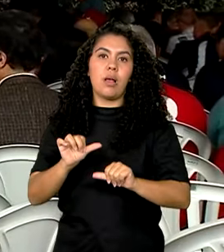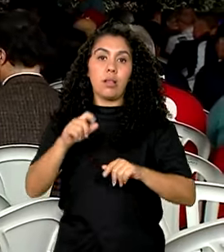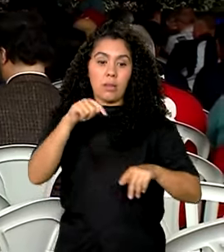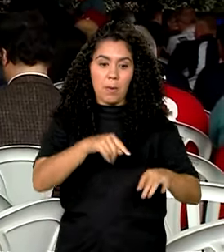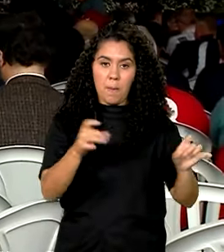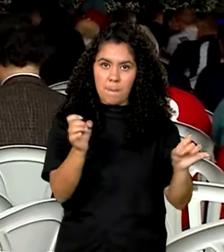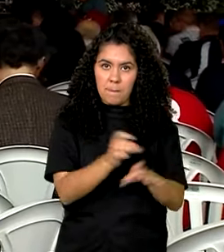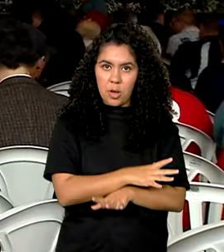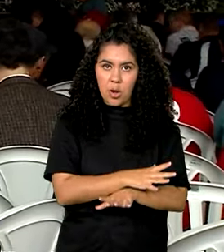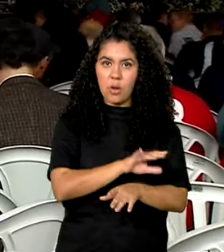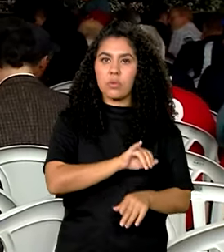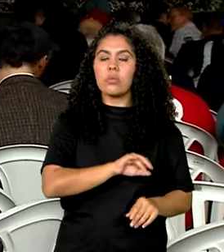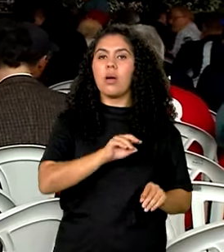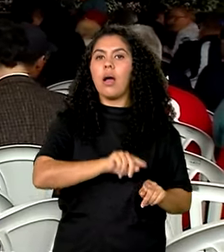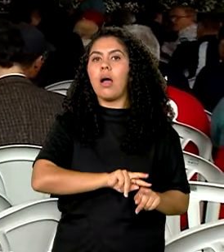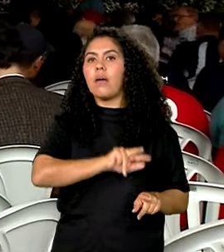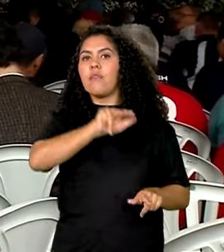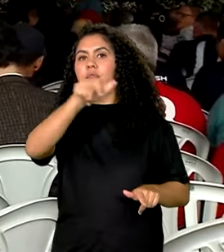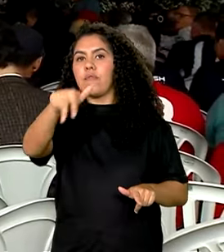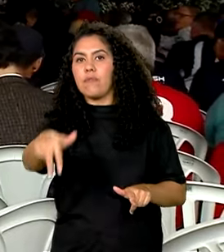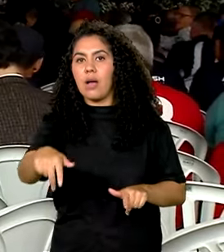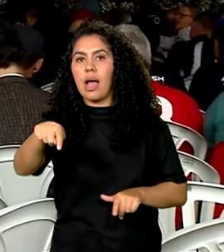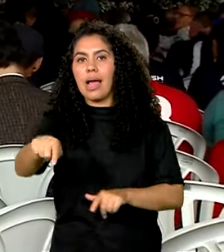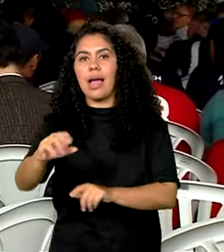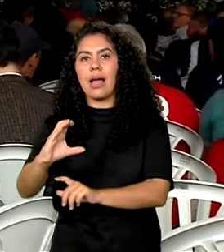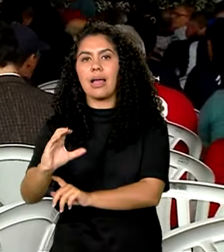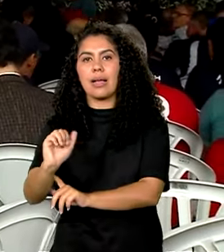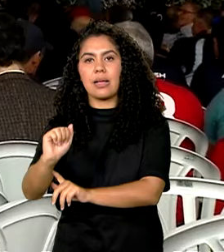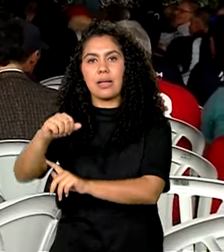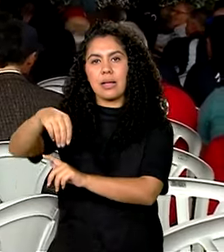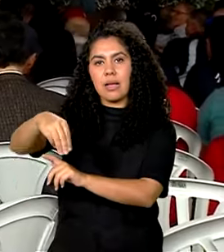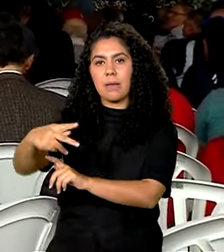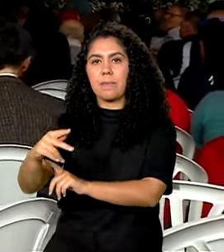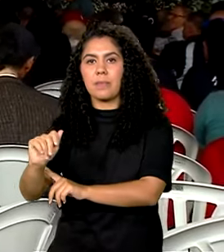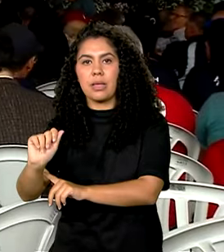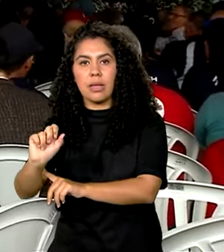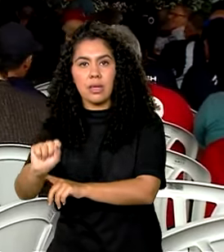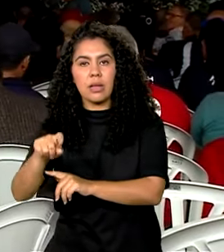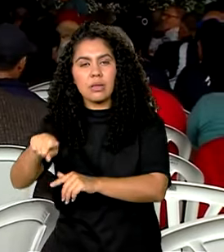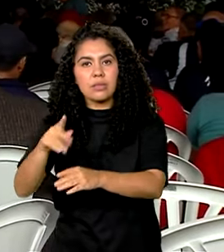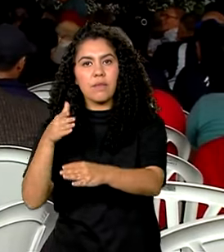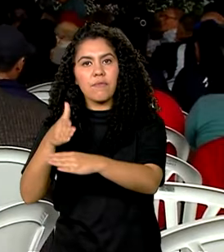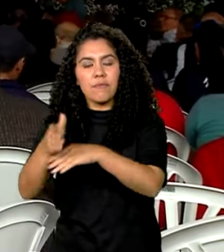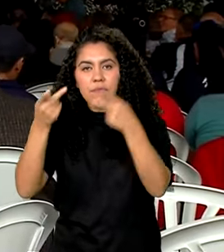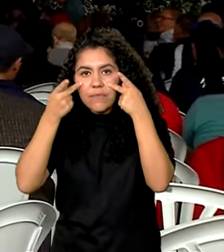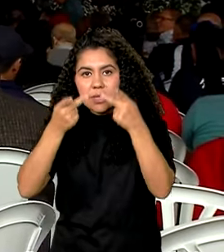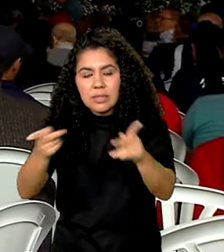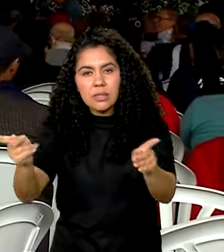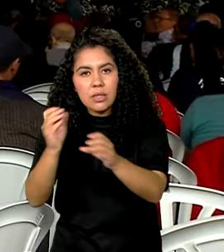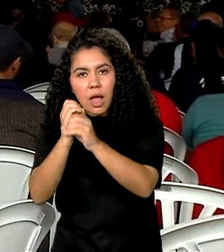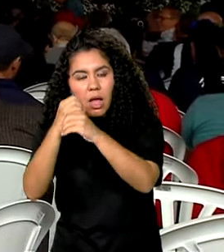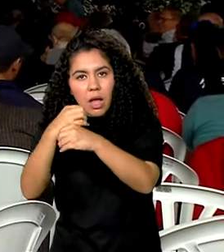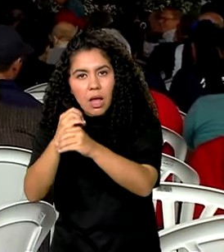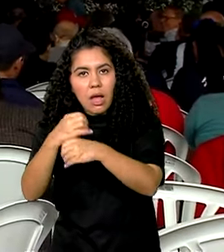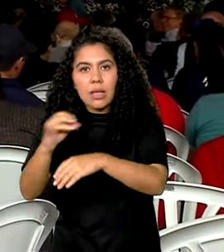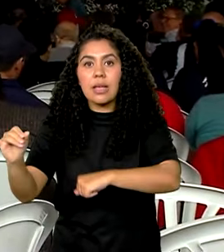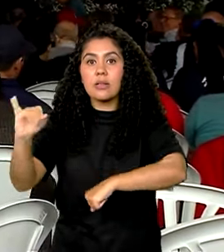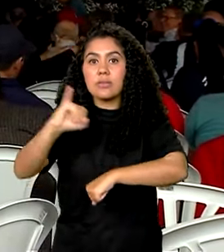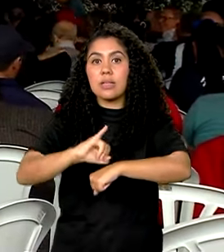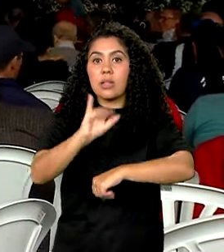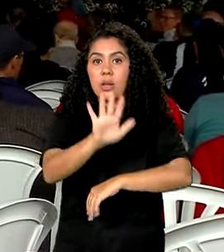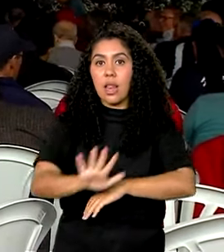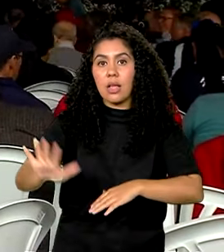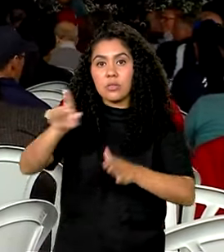A primeira agenda em Campinas é no Laboratório de Pesquisas Científicas, o Sirius, que fica no Centro Nacional de